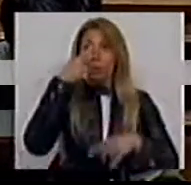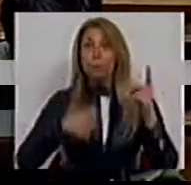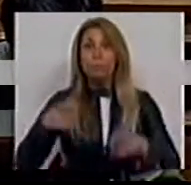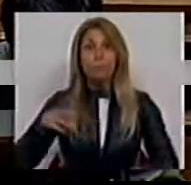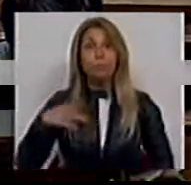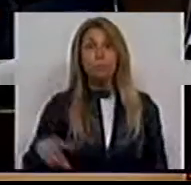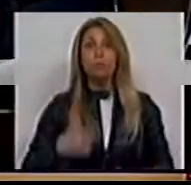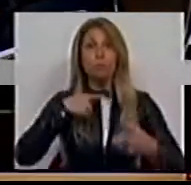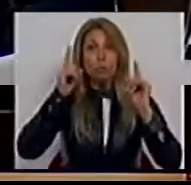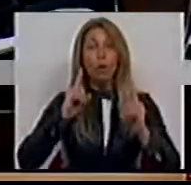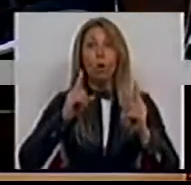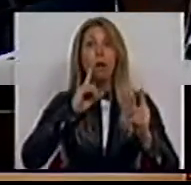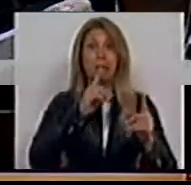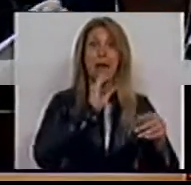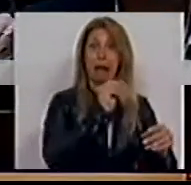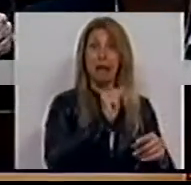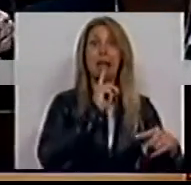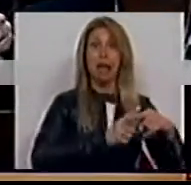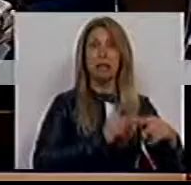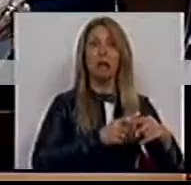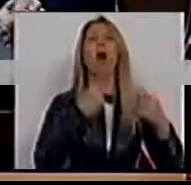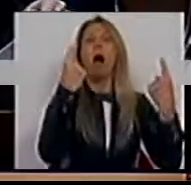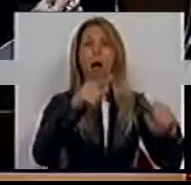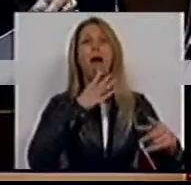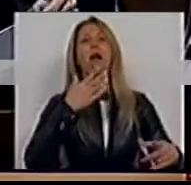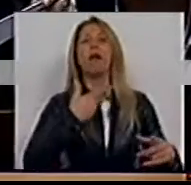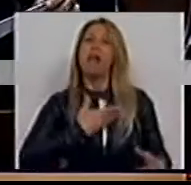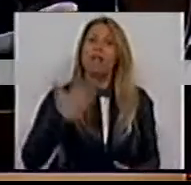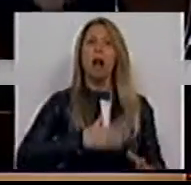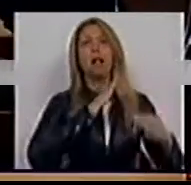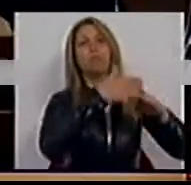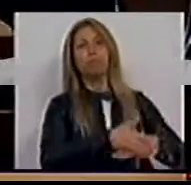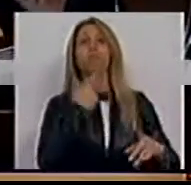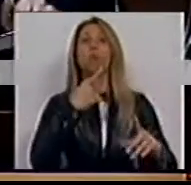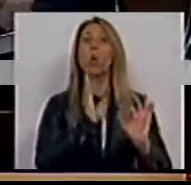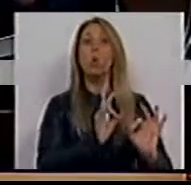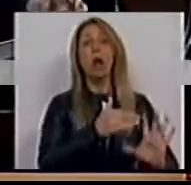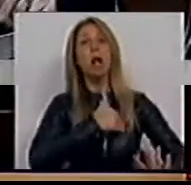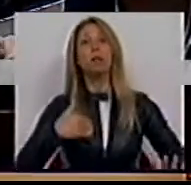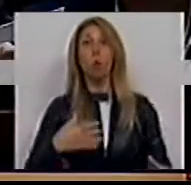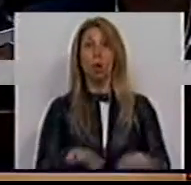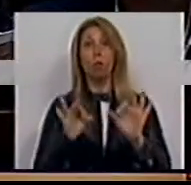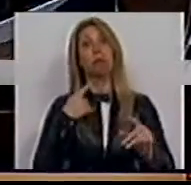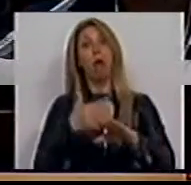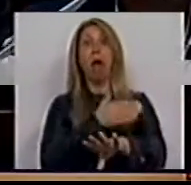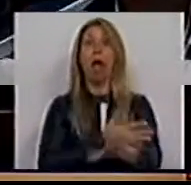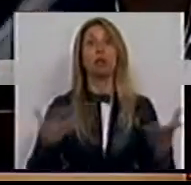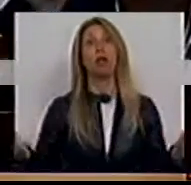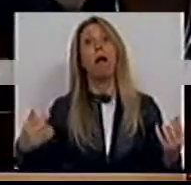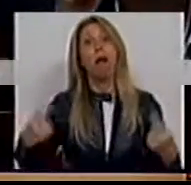Serviço Nacional de Saúde, contrariamente àquilo que existia. E sim, Sra. Deputada, pararam, pararam as